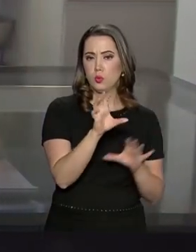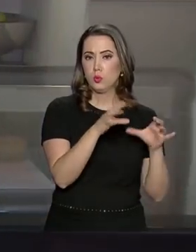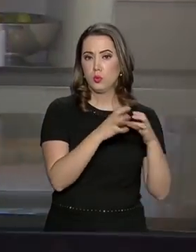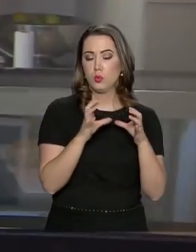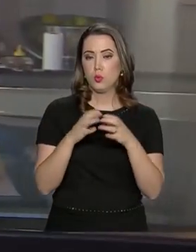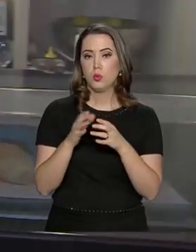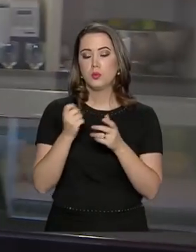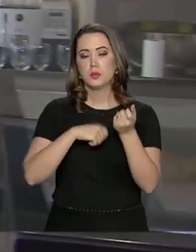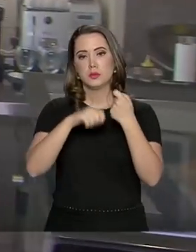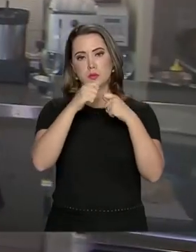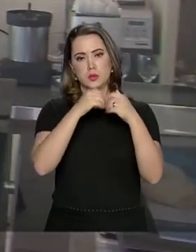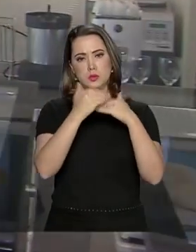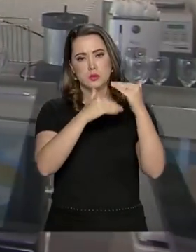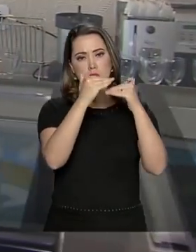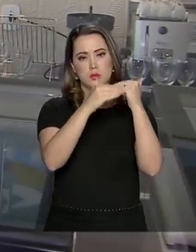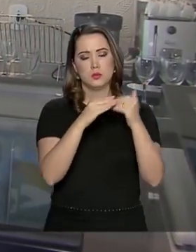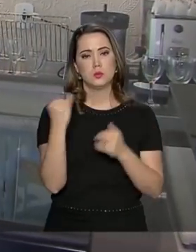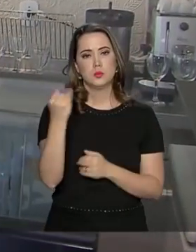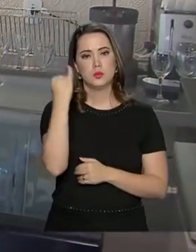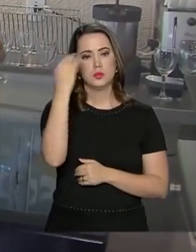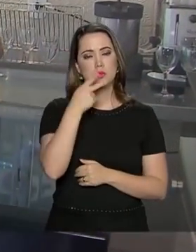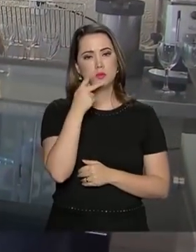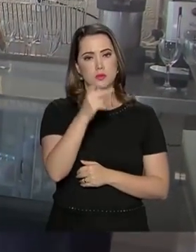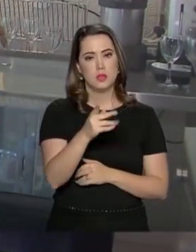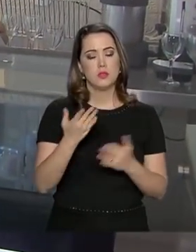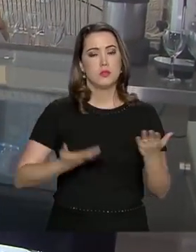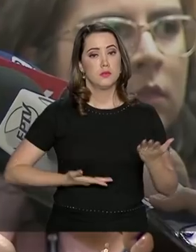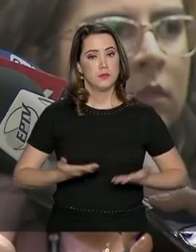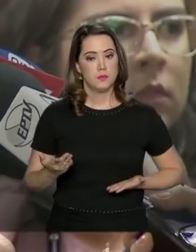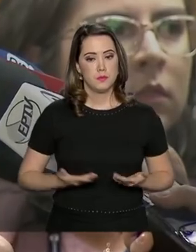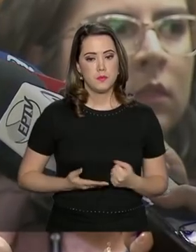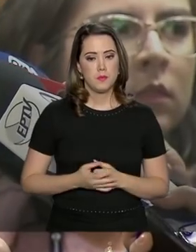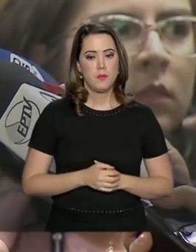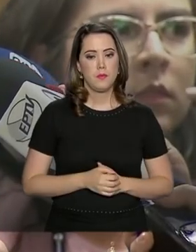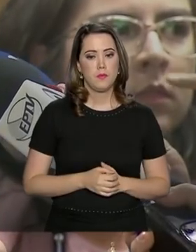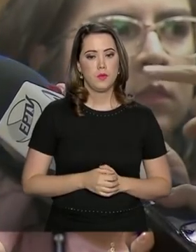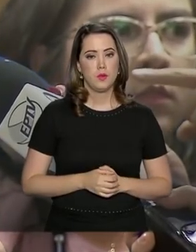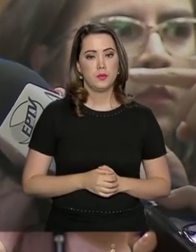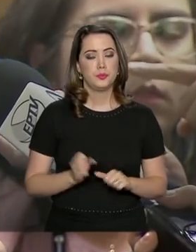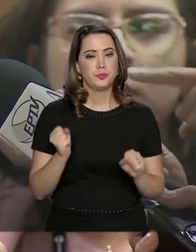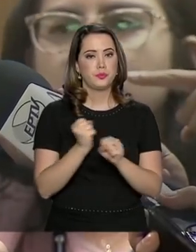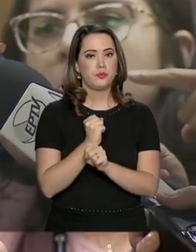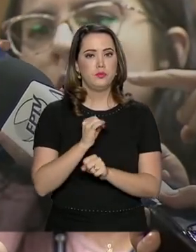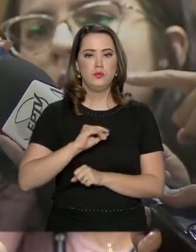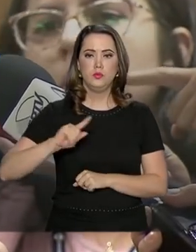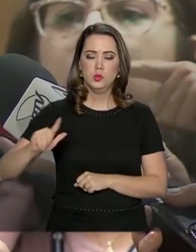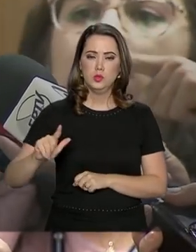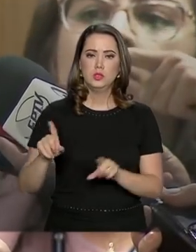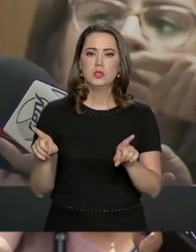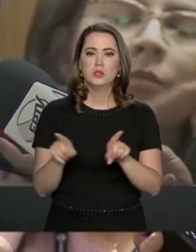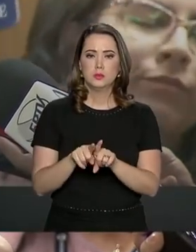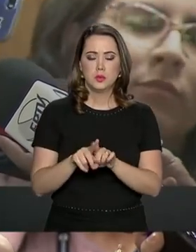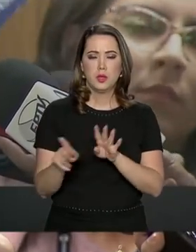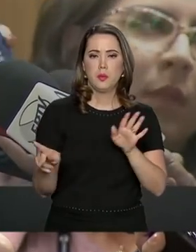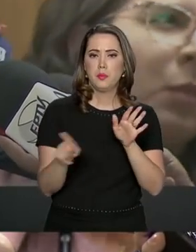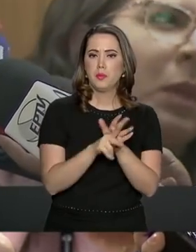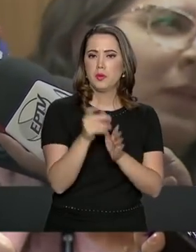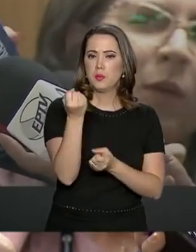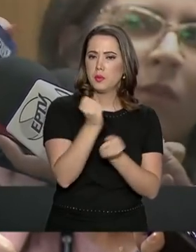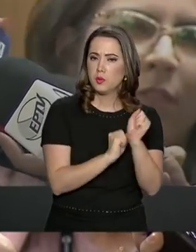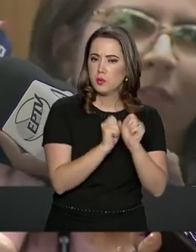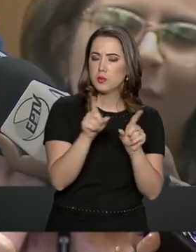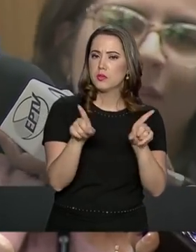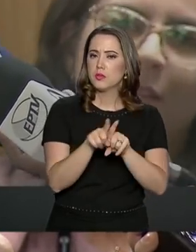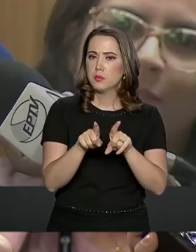registraram crescimento. O destaque foi para o de serviços. A construção civil e a própria indústria também